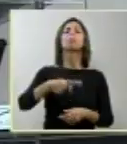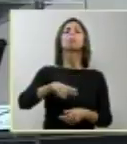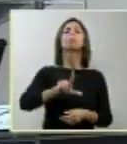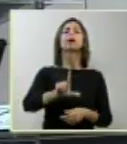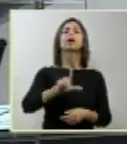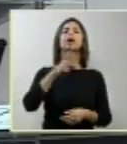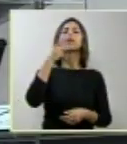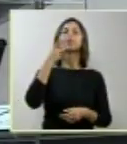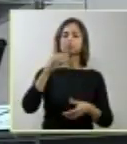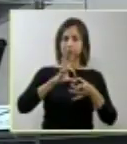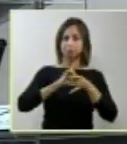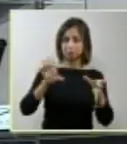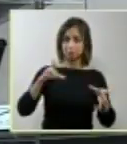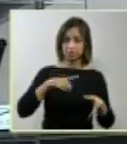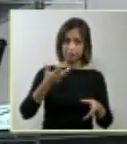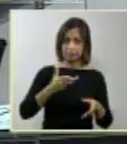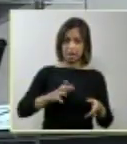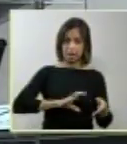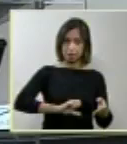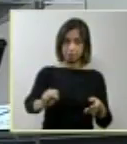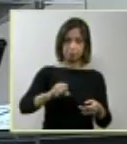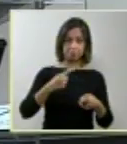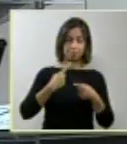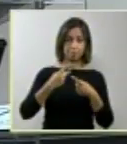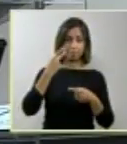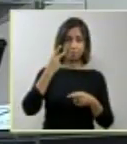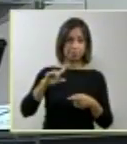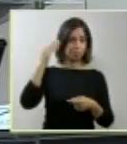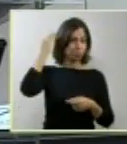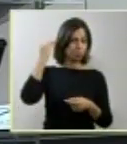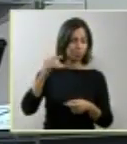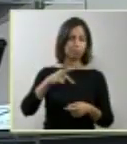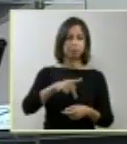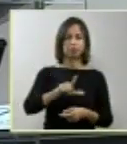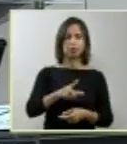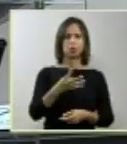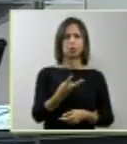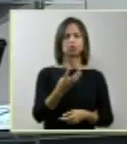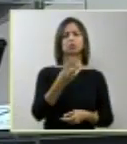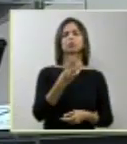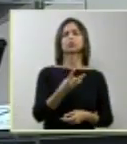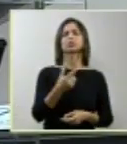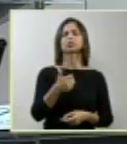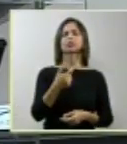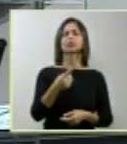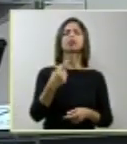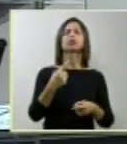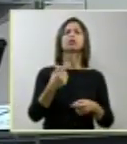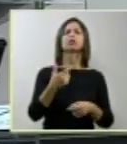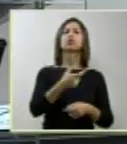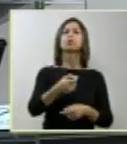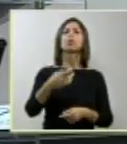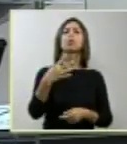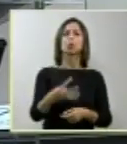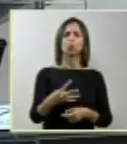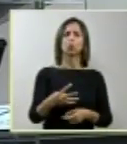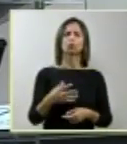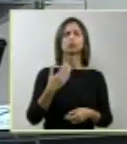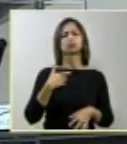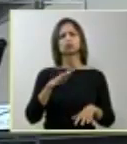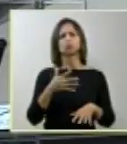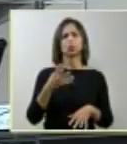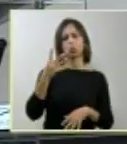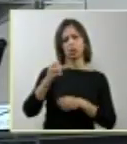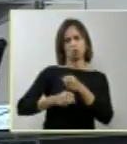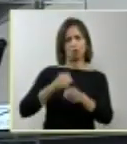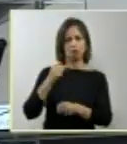legalizar o aborto de anencefalos. É um projeto de lei 4.403, de 2004. Portanto, já está tramitando no